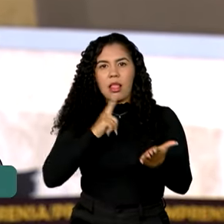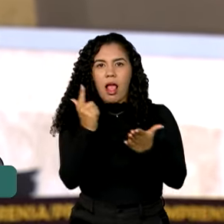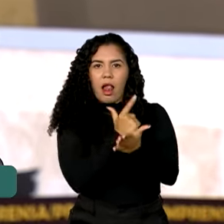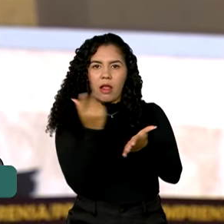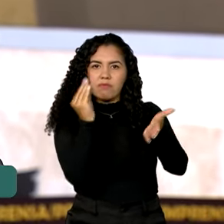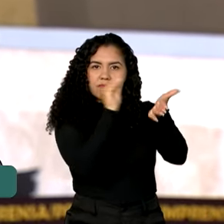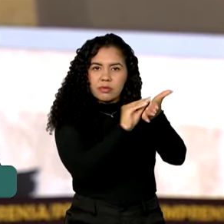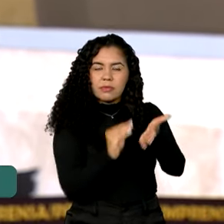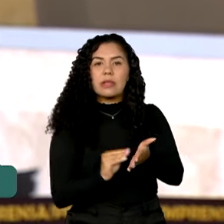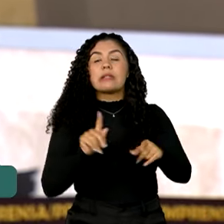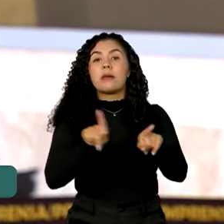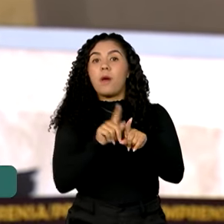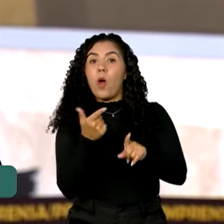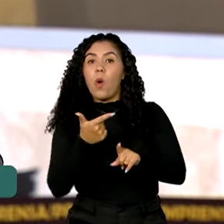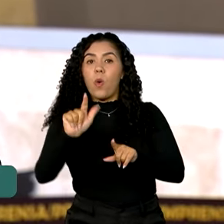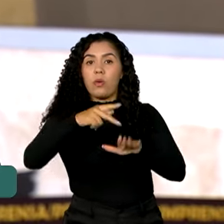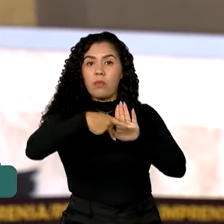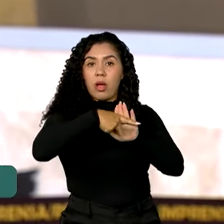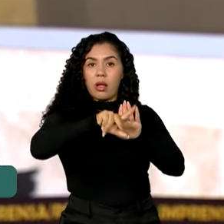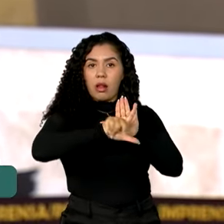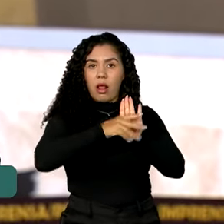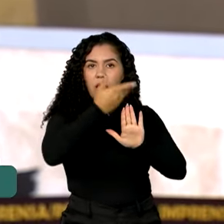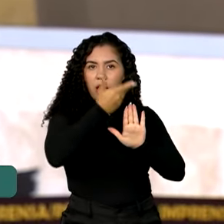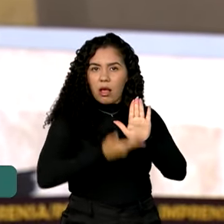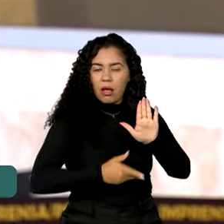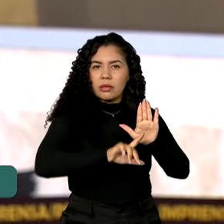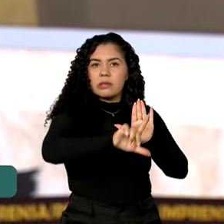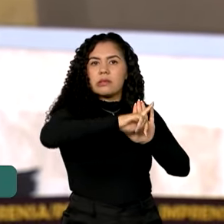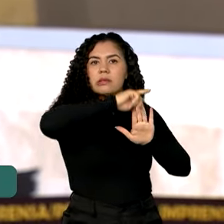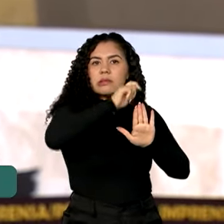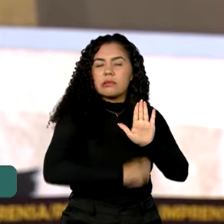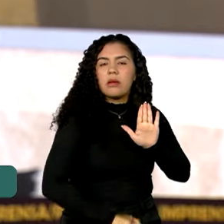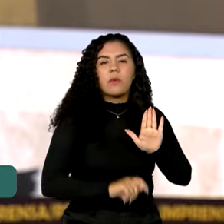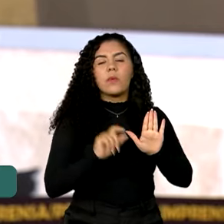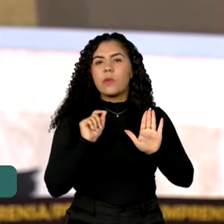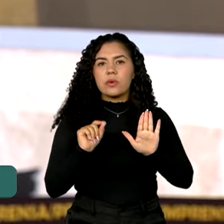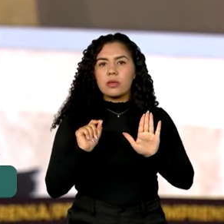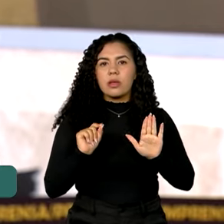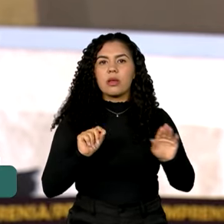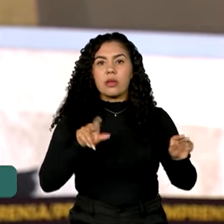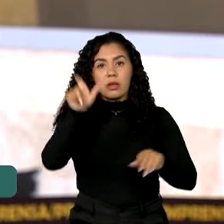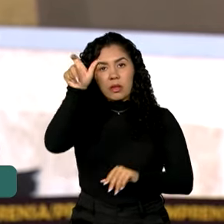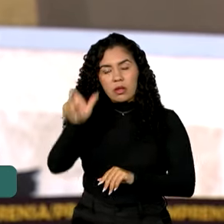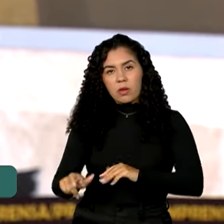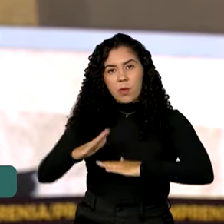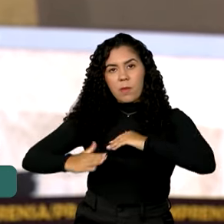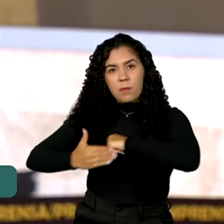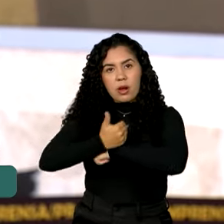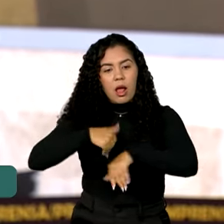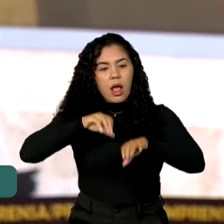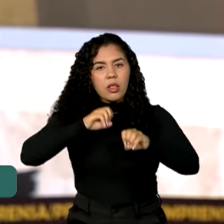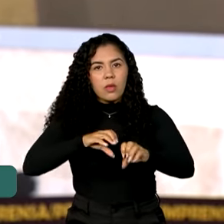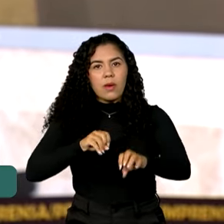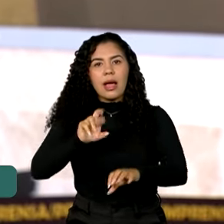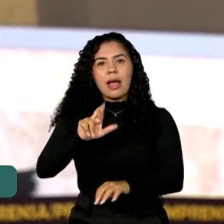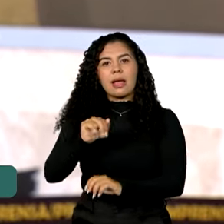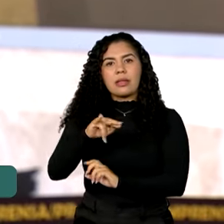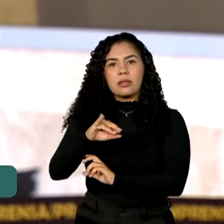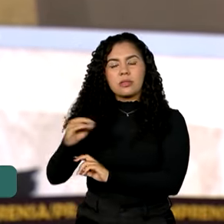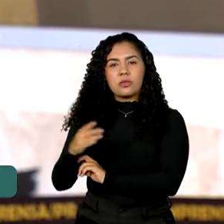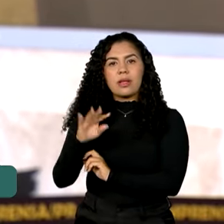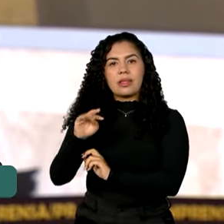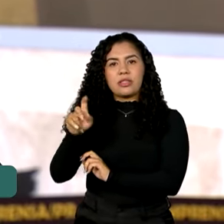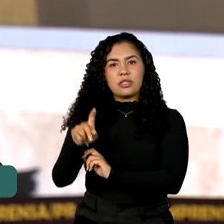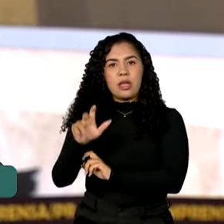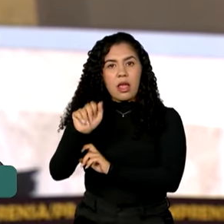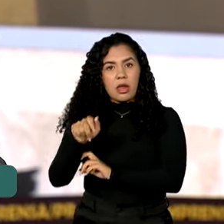Também vai ser sancionado mais um projeto de lei. Nesse caso, o que declara que o educador Anísio Teixeira como patrono da Escola